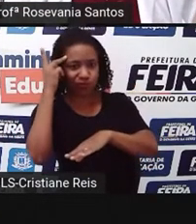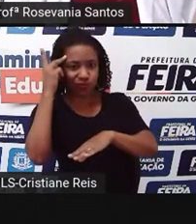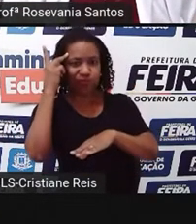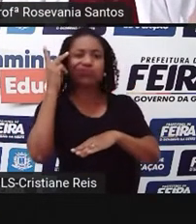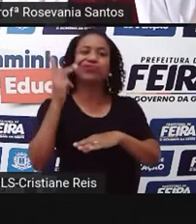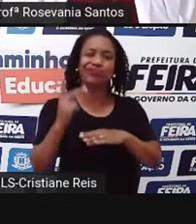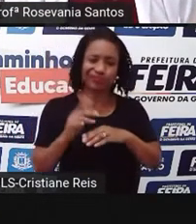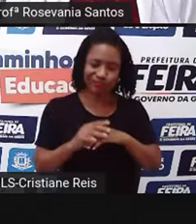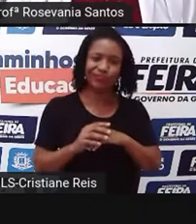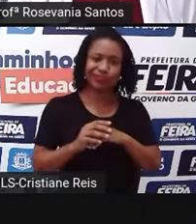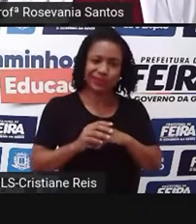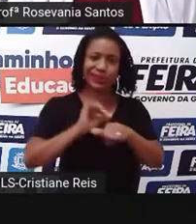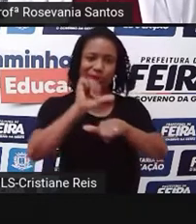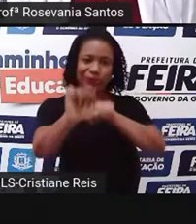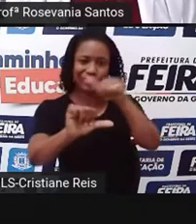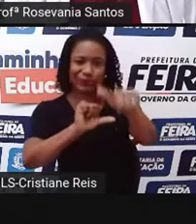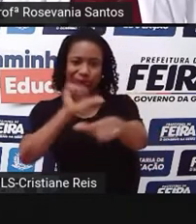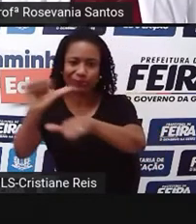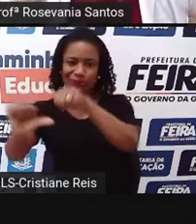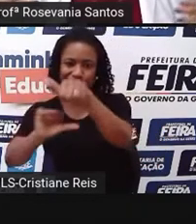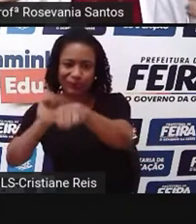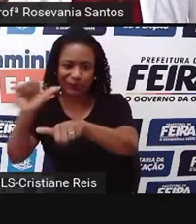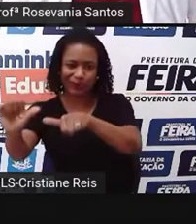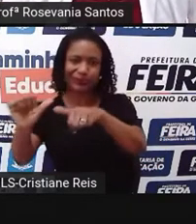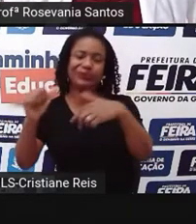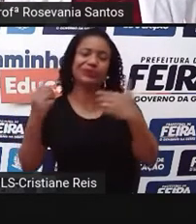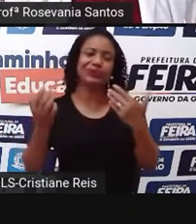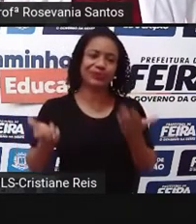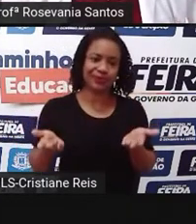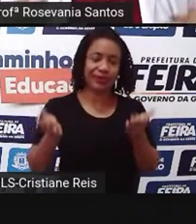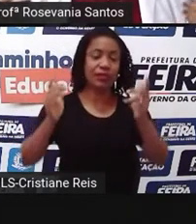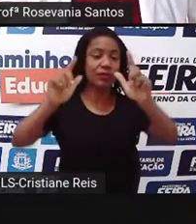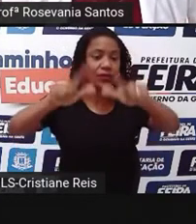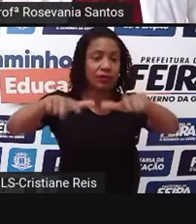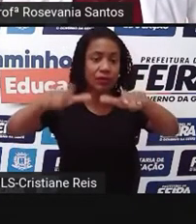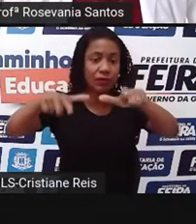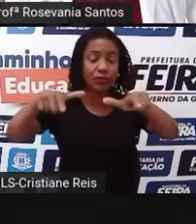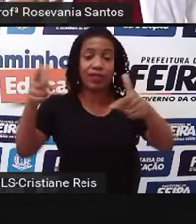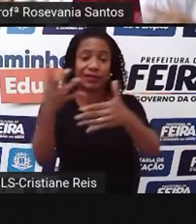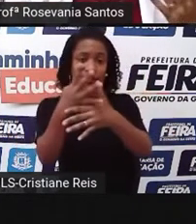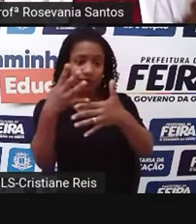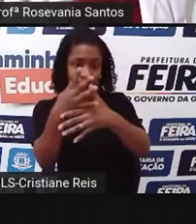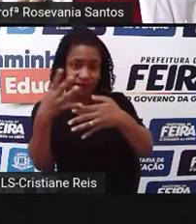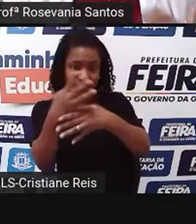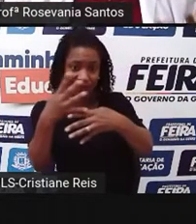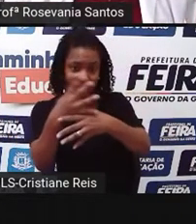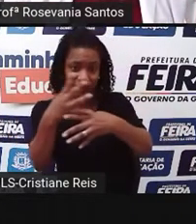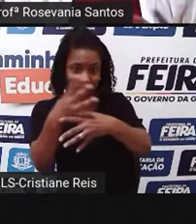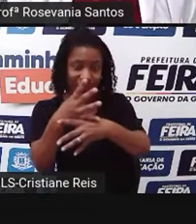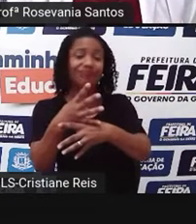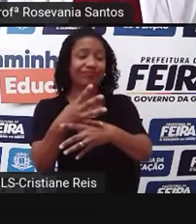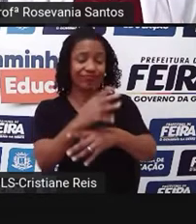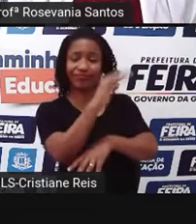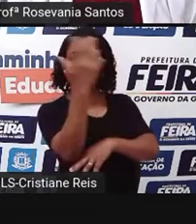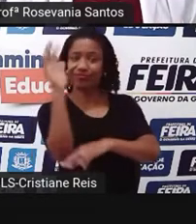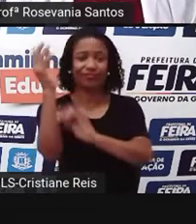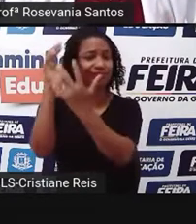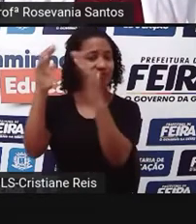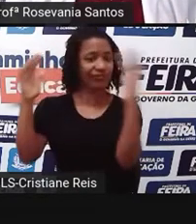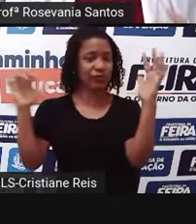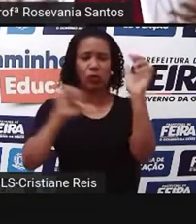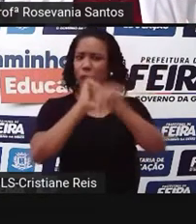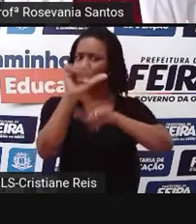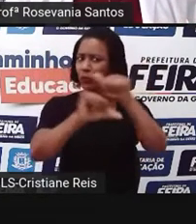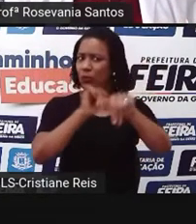justamente pela falta da vegetação. Se você chega num espaço urbano, a vegetação, ela já é bastante, né? Alterada,